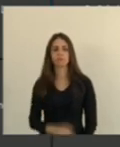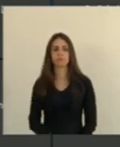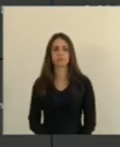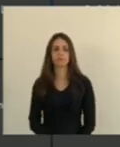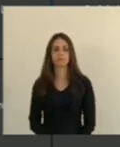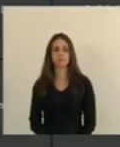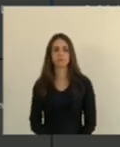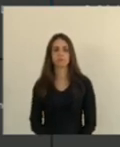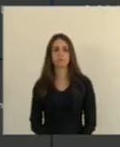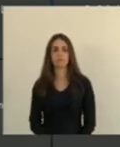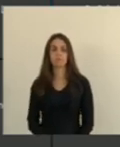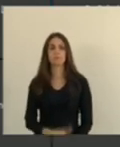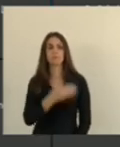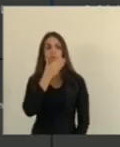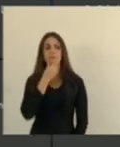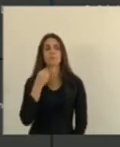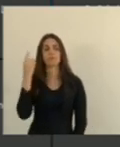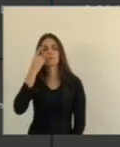deputado marco garcia